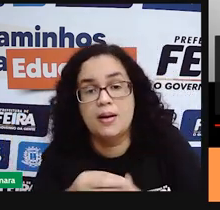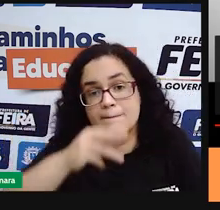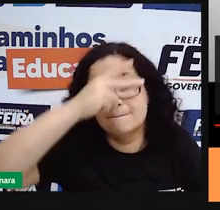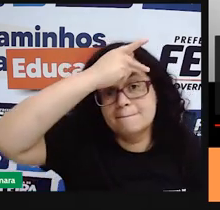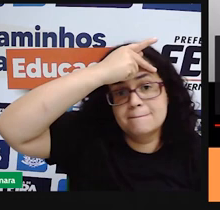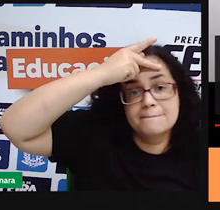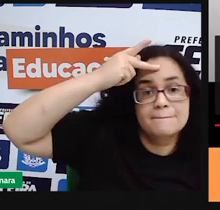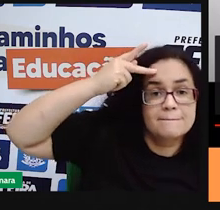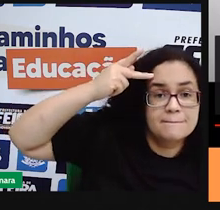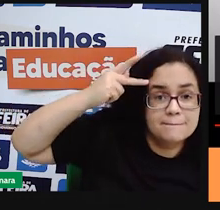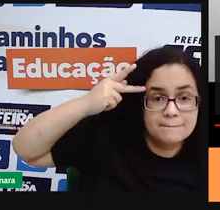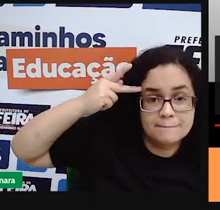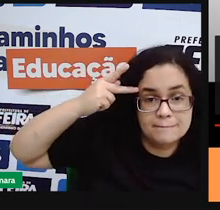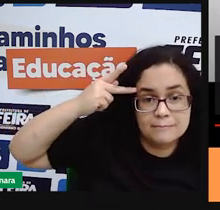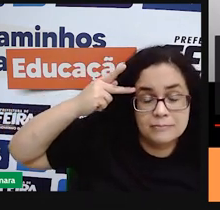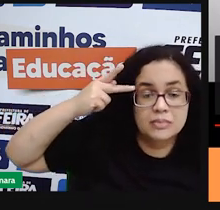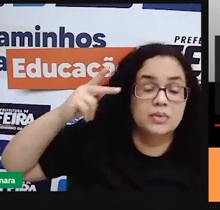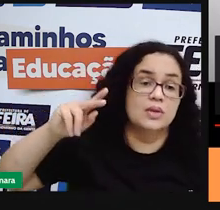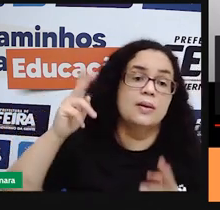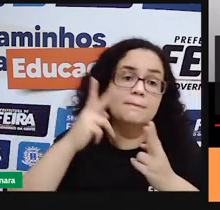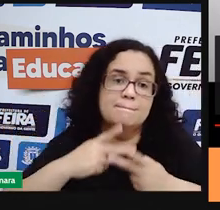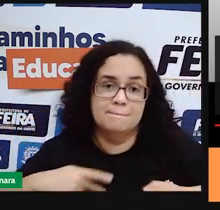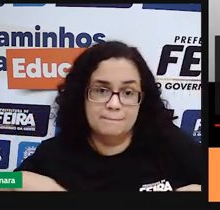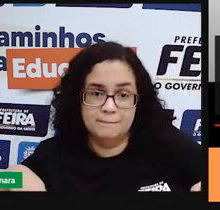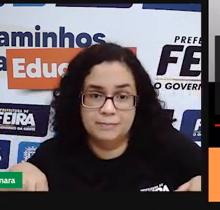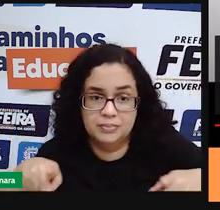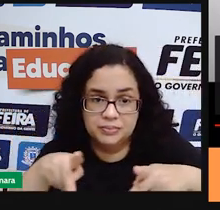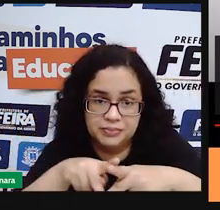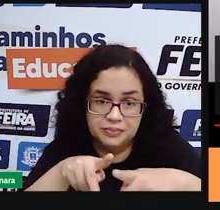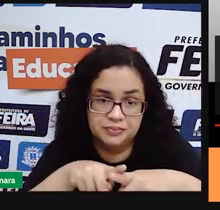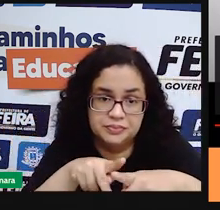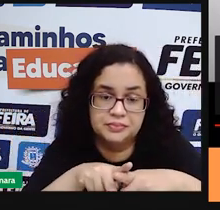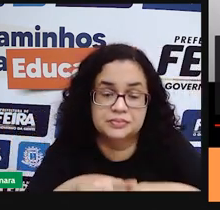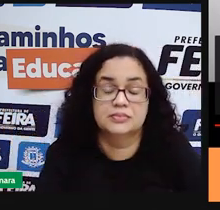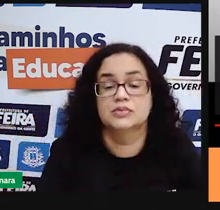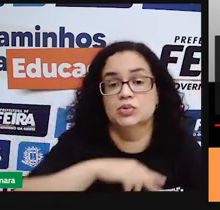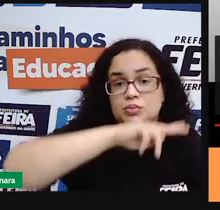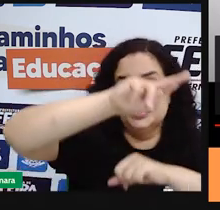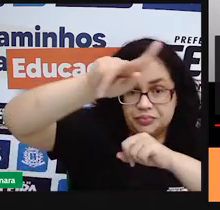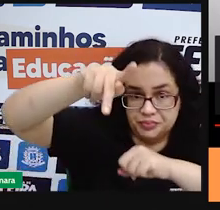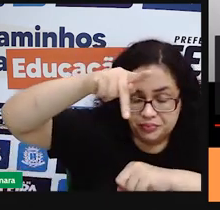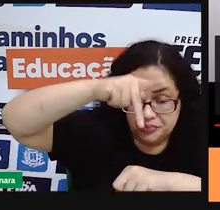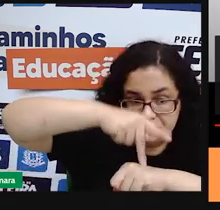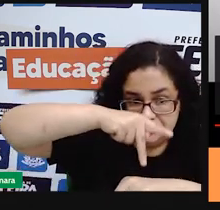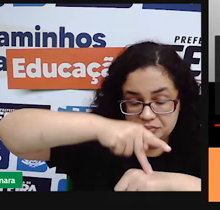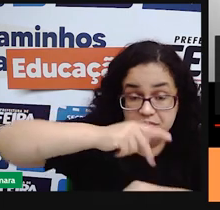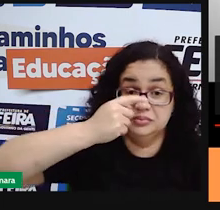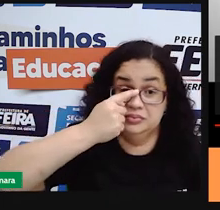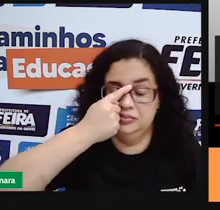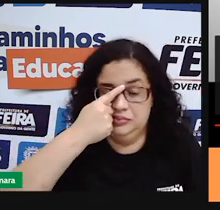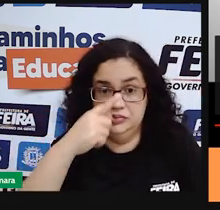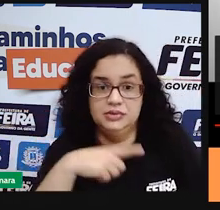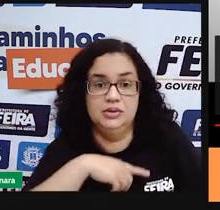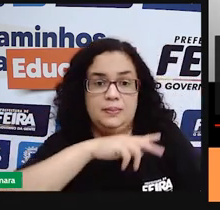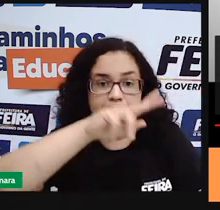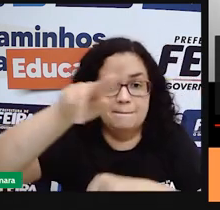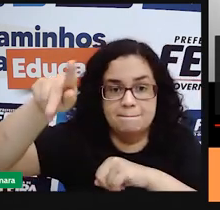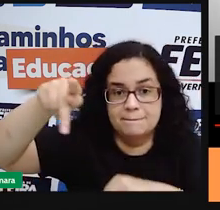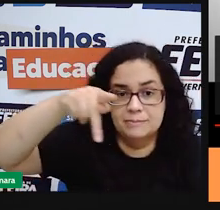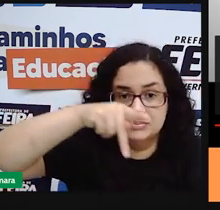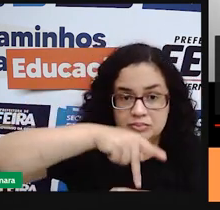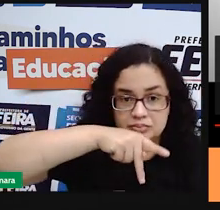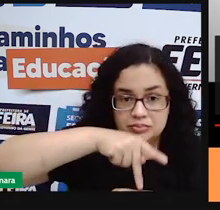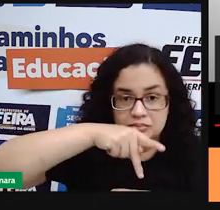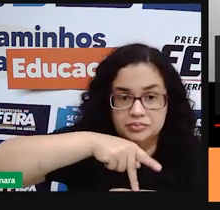parte da população, à parte aí do país. eles pertencem ao país, eles fazem parte